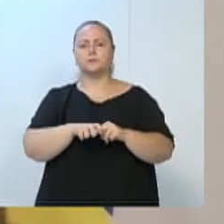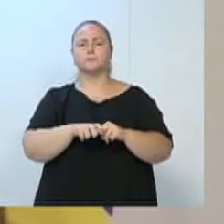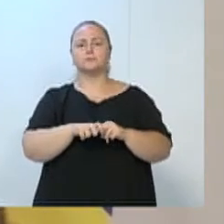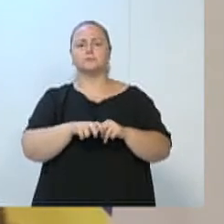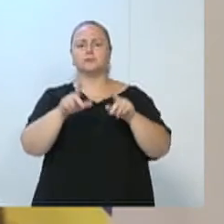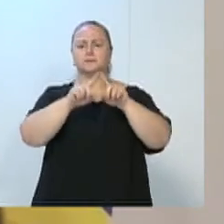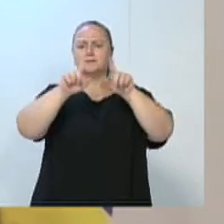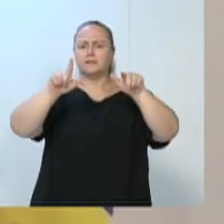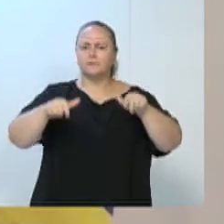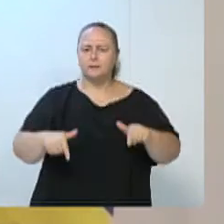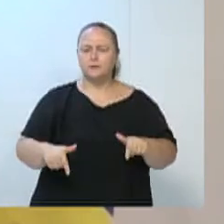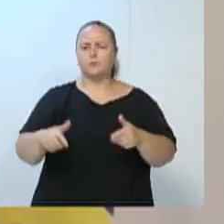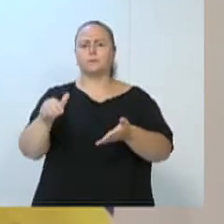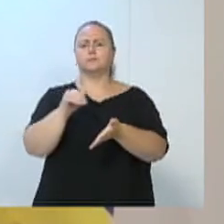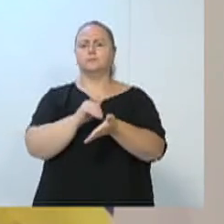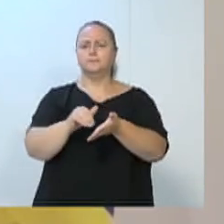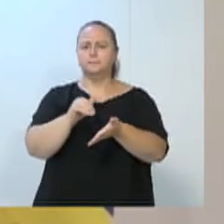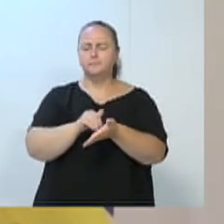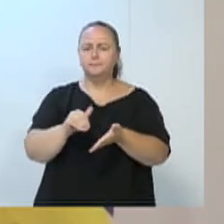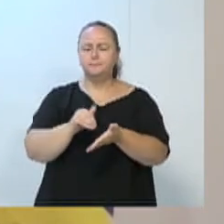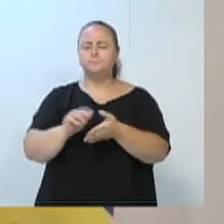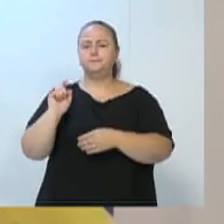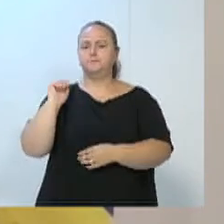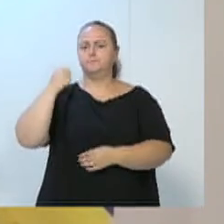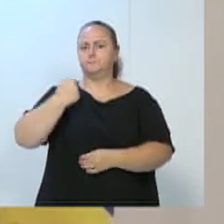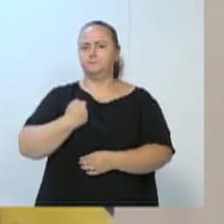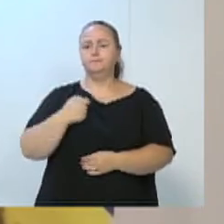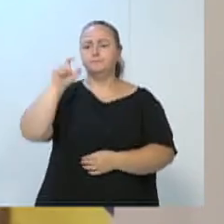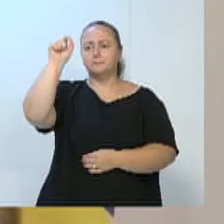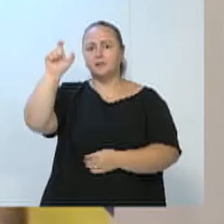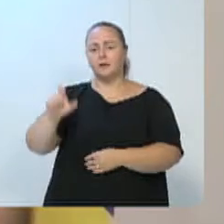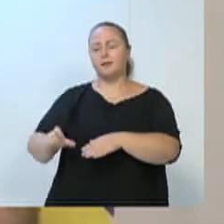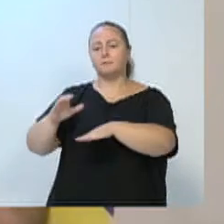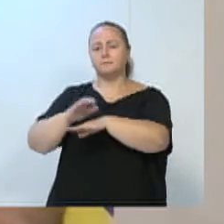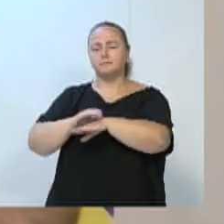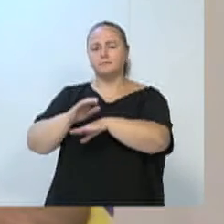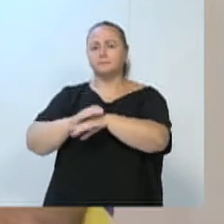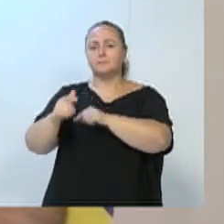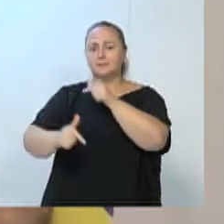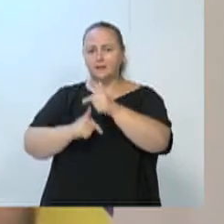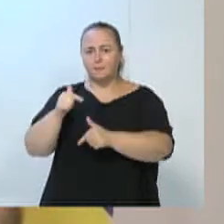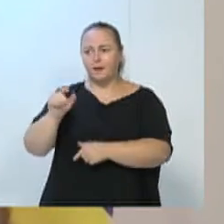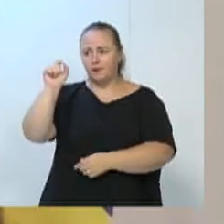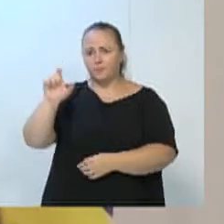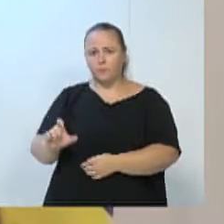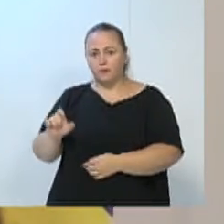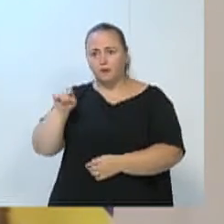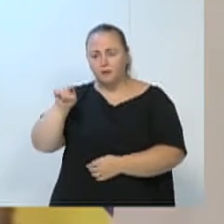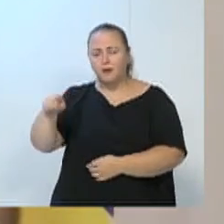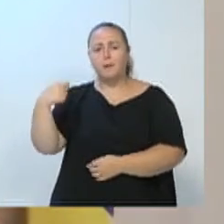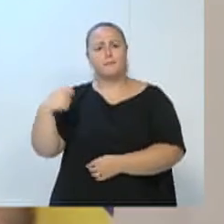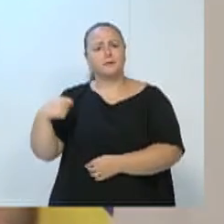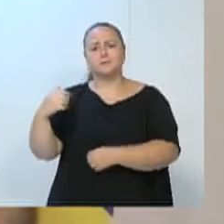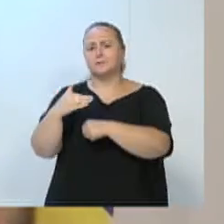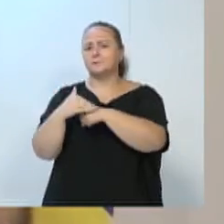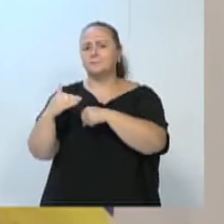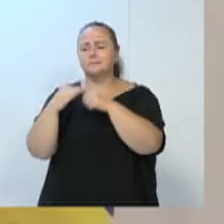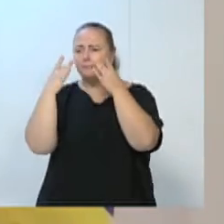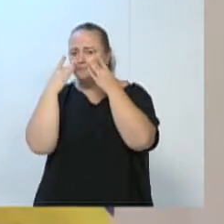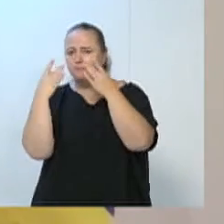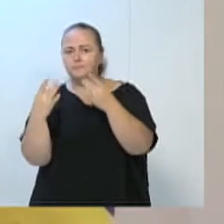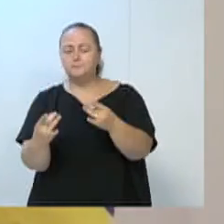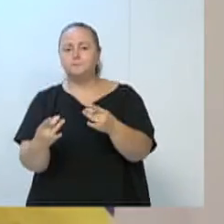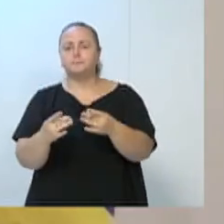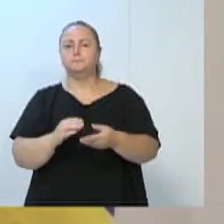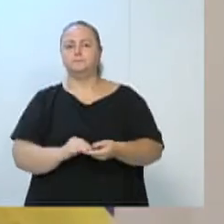ponta o secretário, lá na ponta o fiscal, lá na ponta que vai executar o serviço, que o faça com muito carinho, com muita atenção, e diga